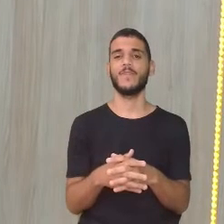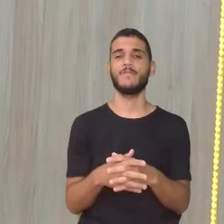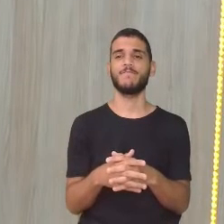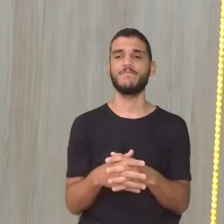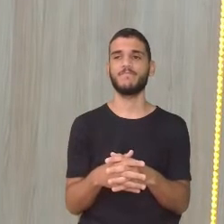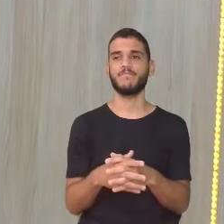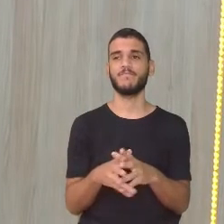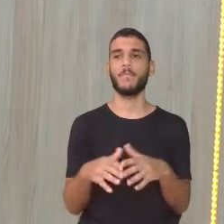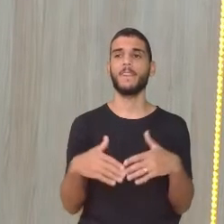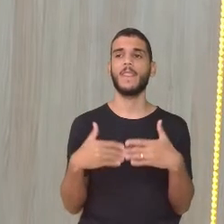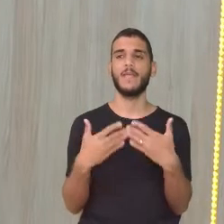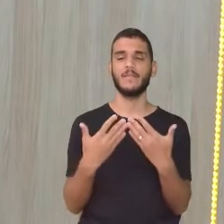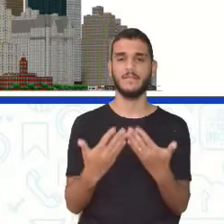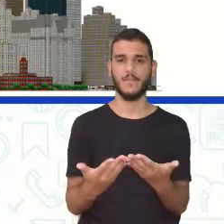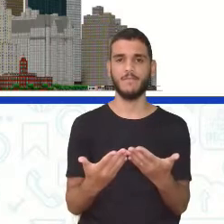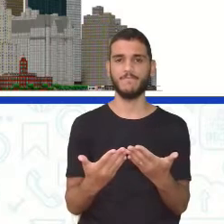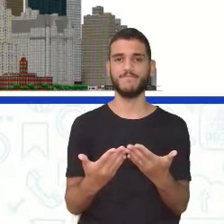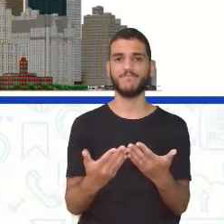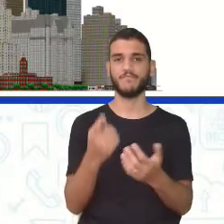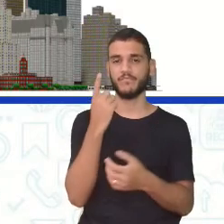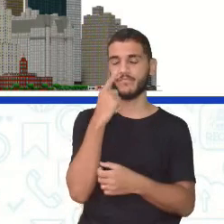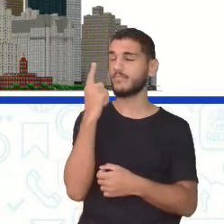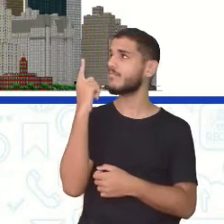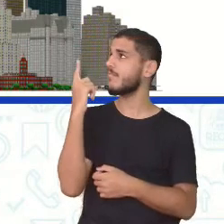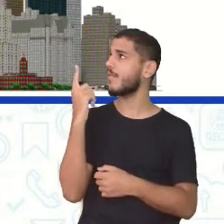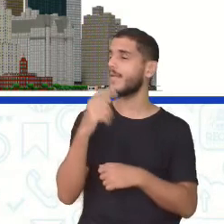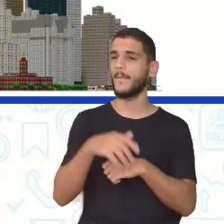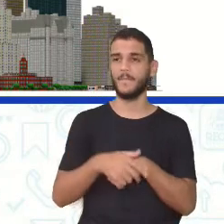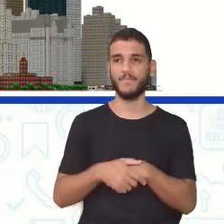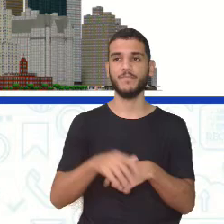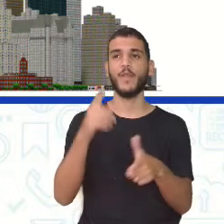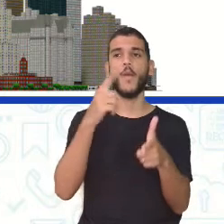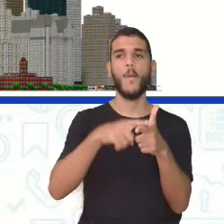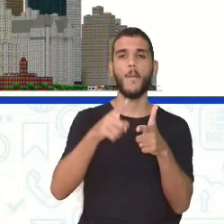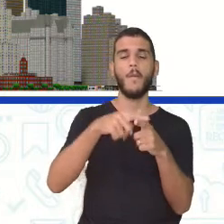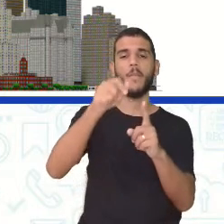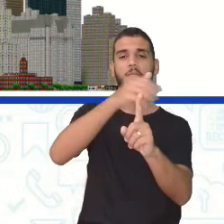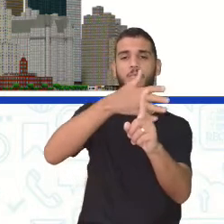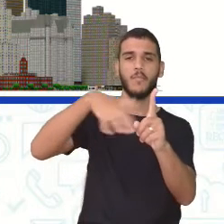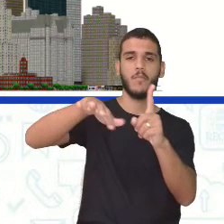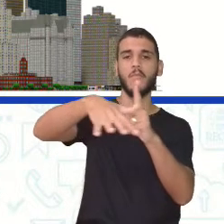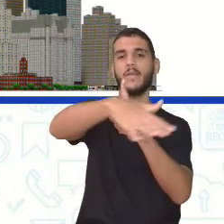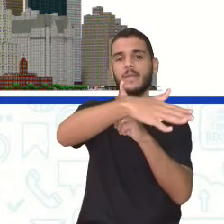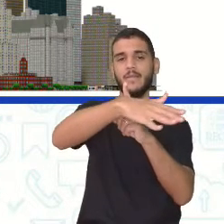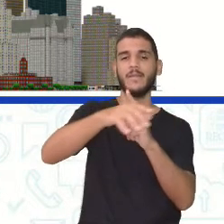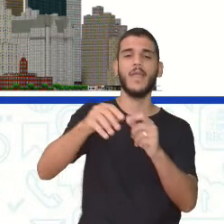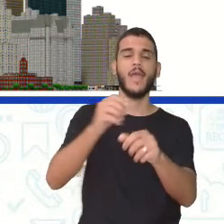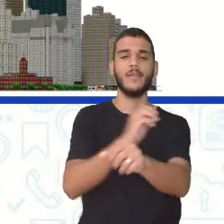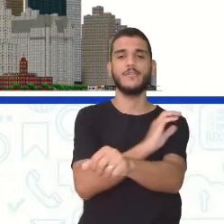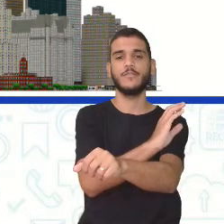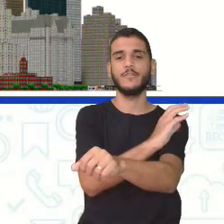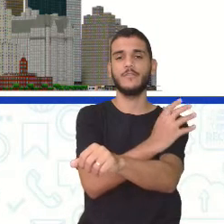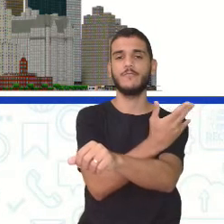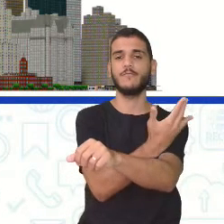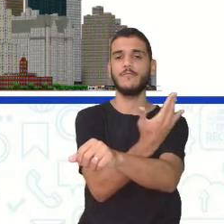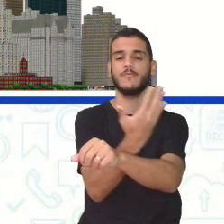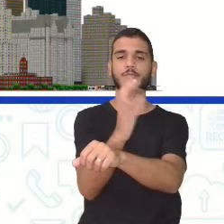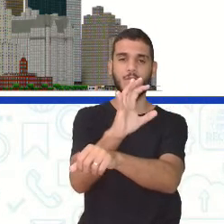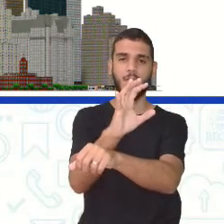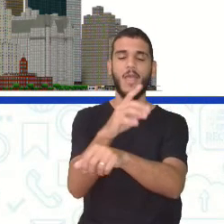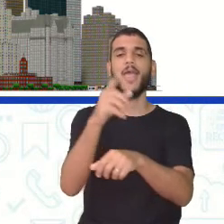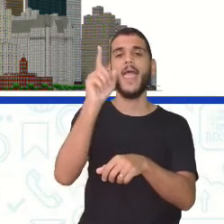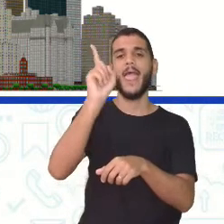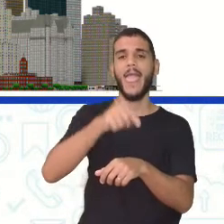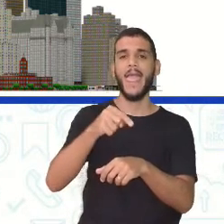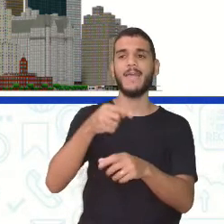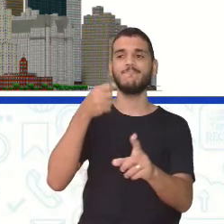legal. Então, vê só o que está escrito aí nesse slide. Os problemas ambientais urbanos são fenômenos que impactam diretamente